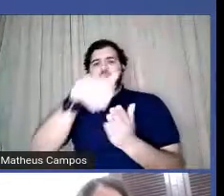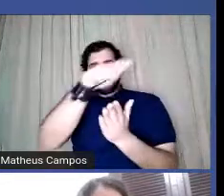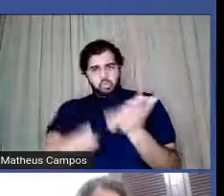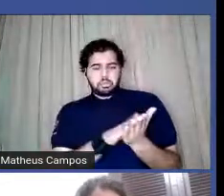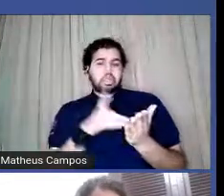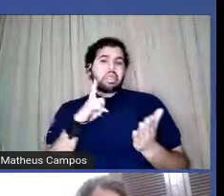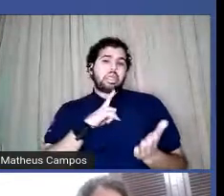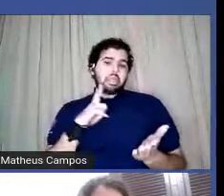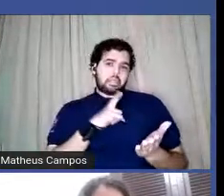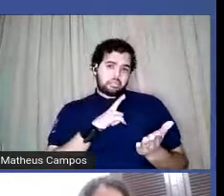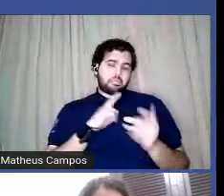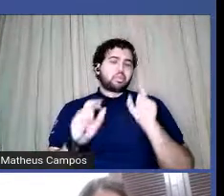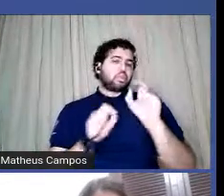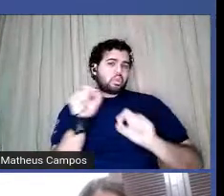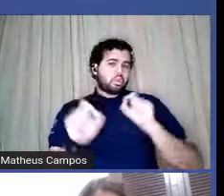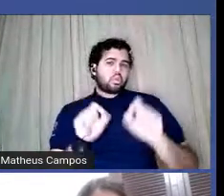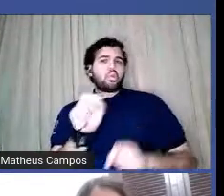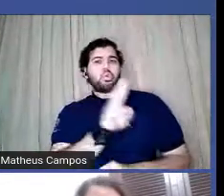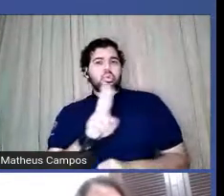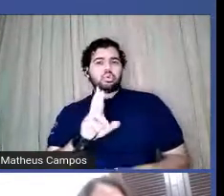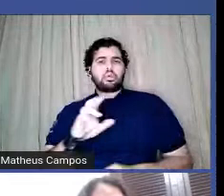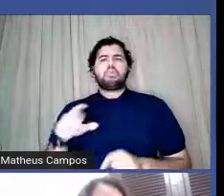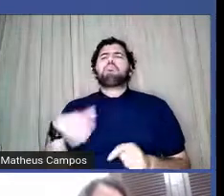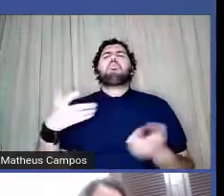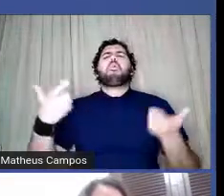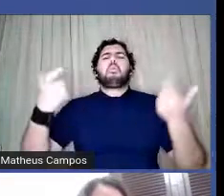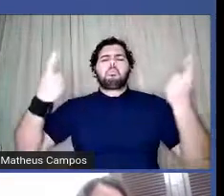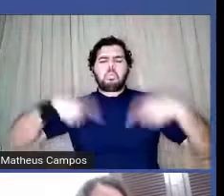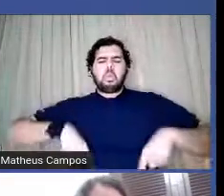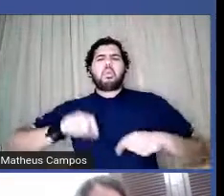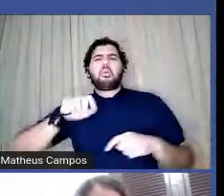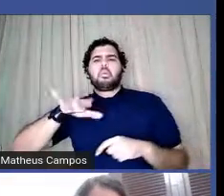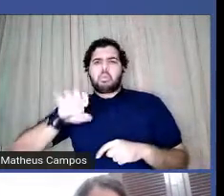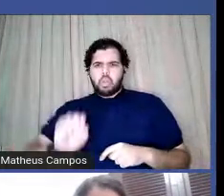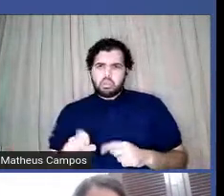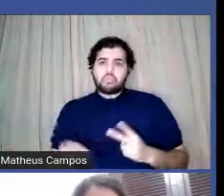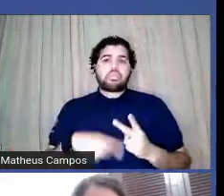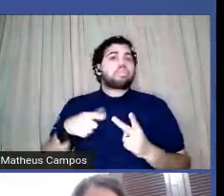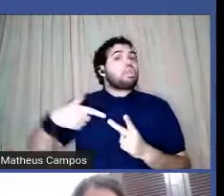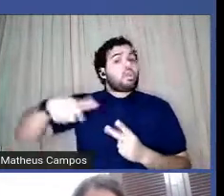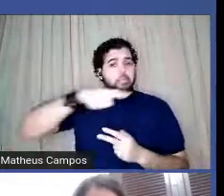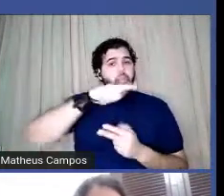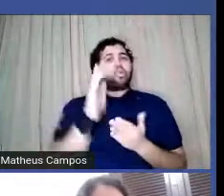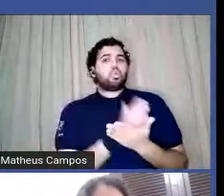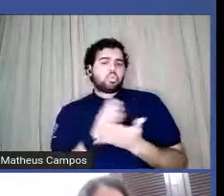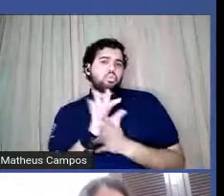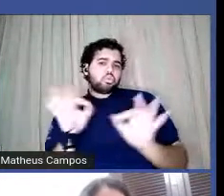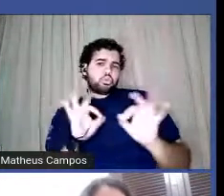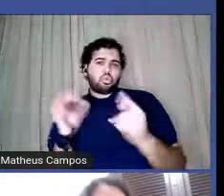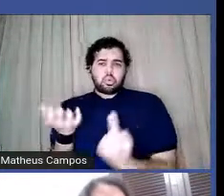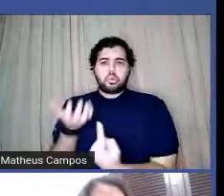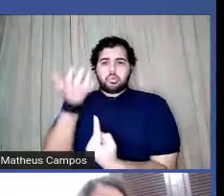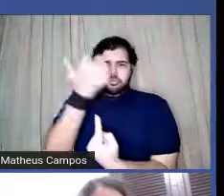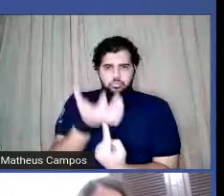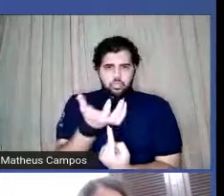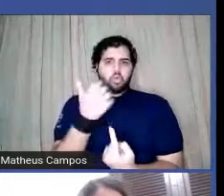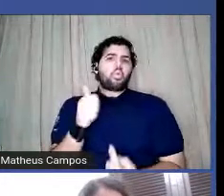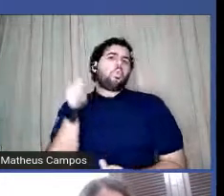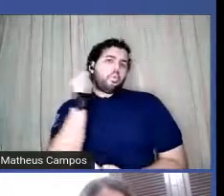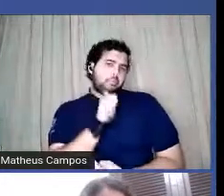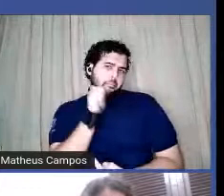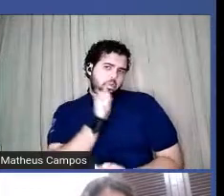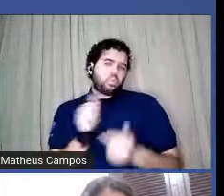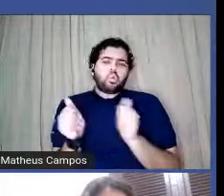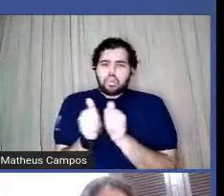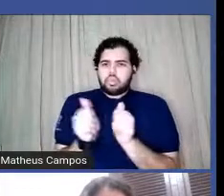plaquete chamada Que Corpo É Esse? E tem outros livros também que ela organizou, antologias com mulheres. Inclusive,